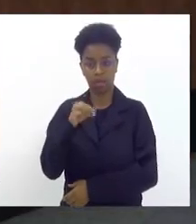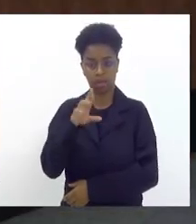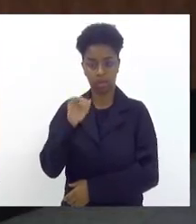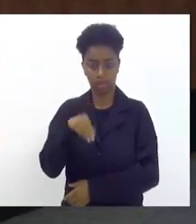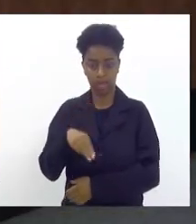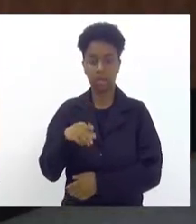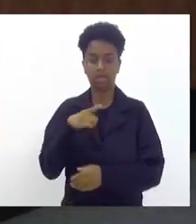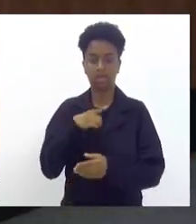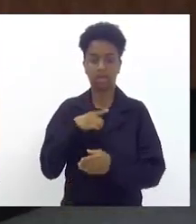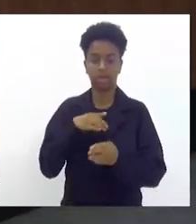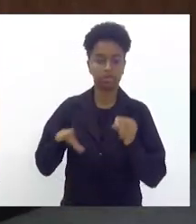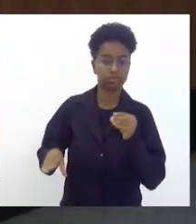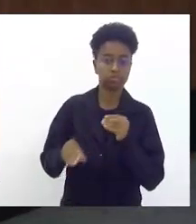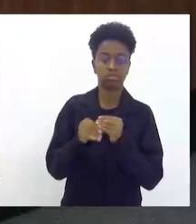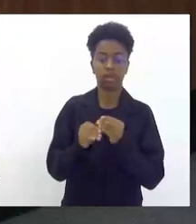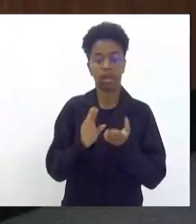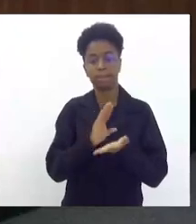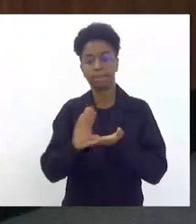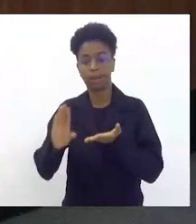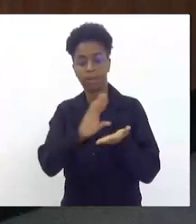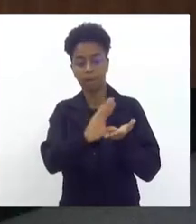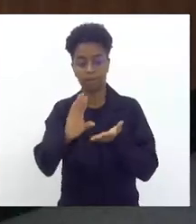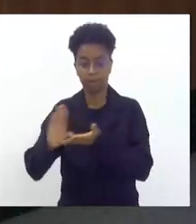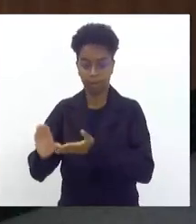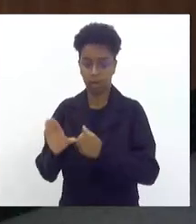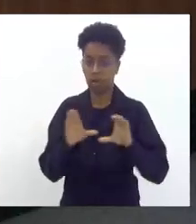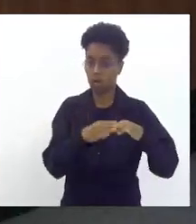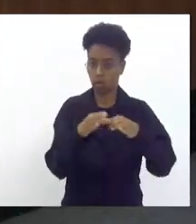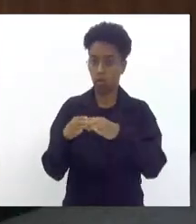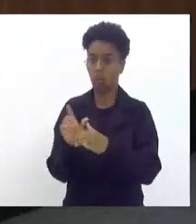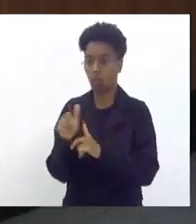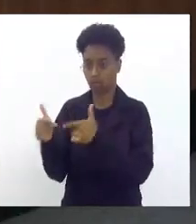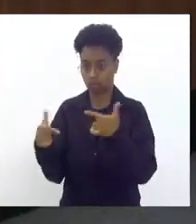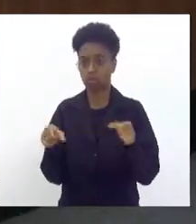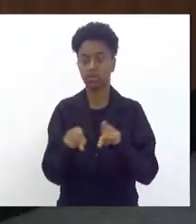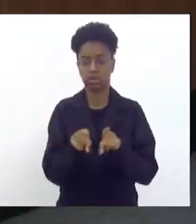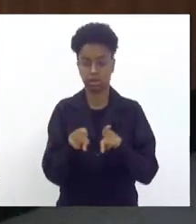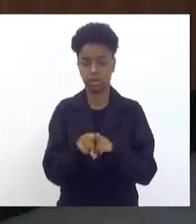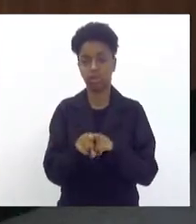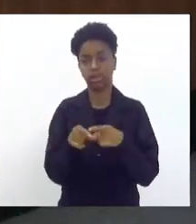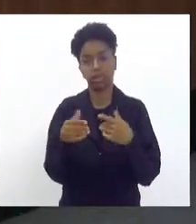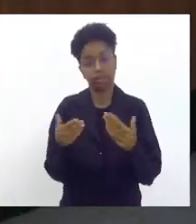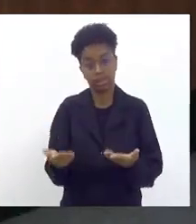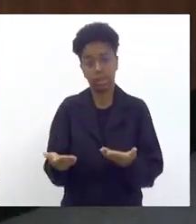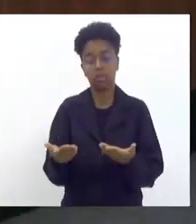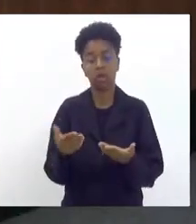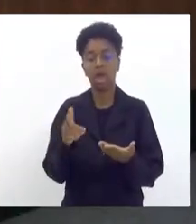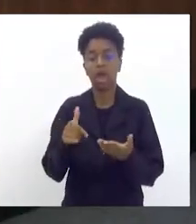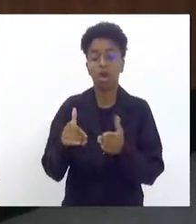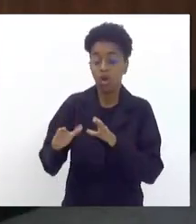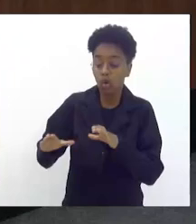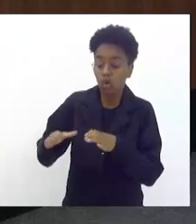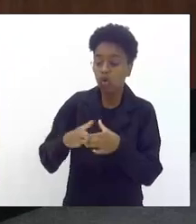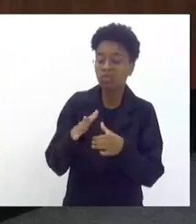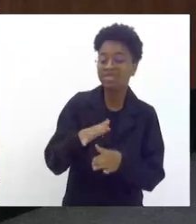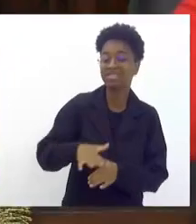subsídio para essas escolas desses grupos também então é para todo o conjunto